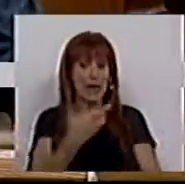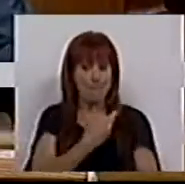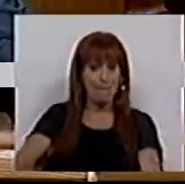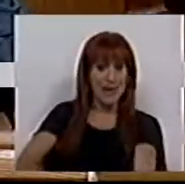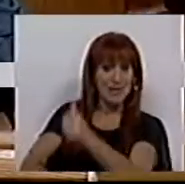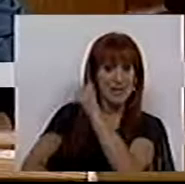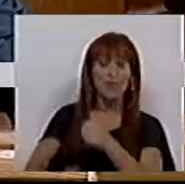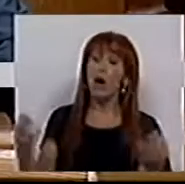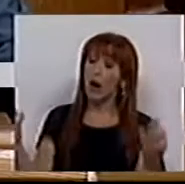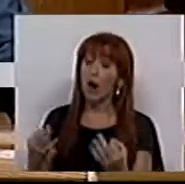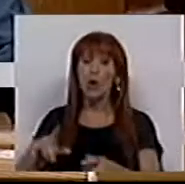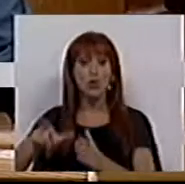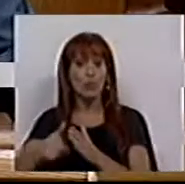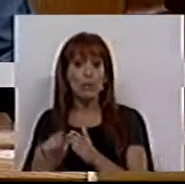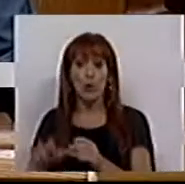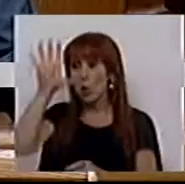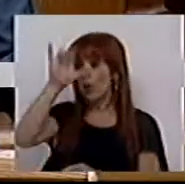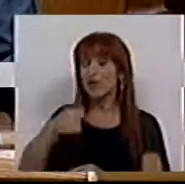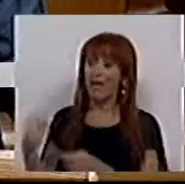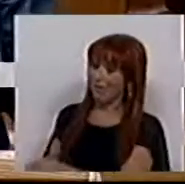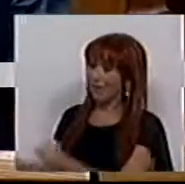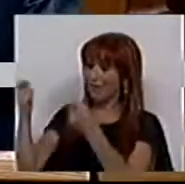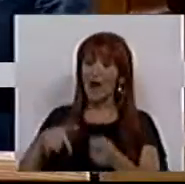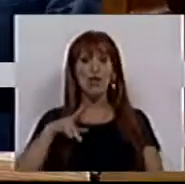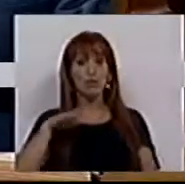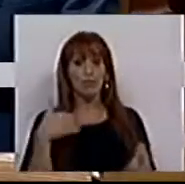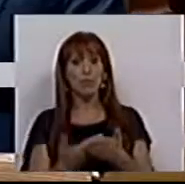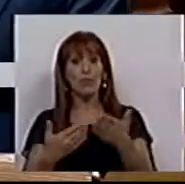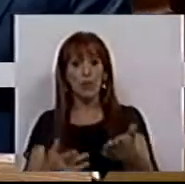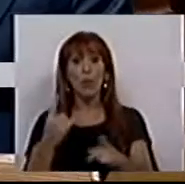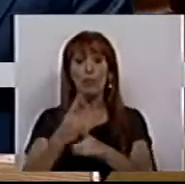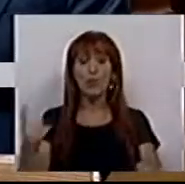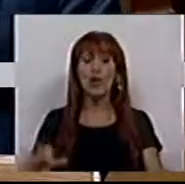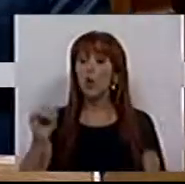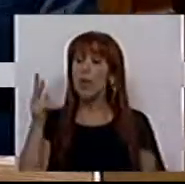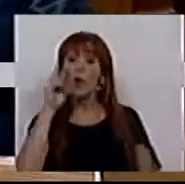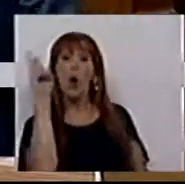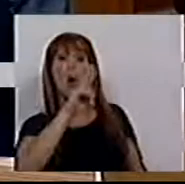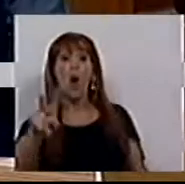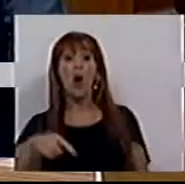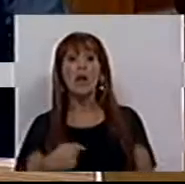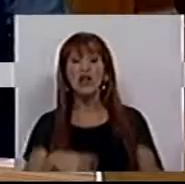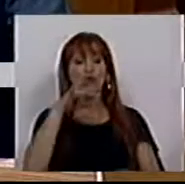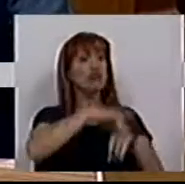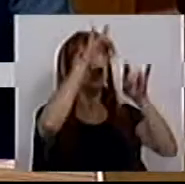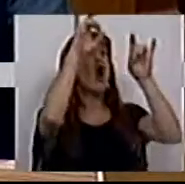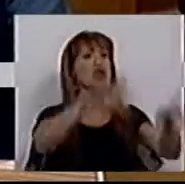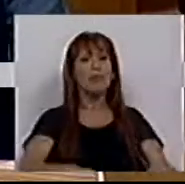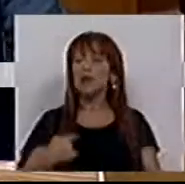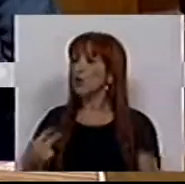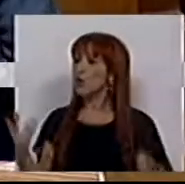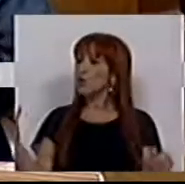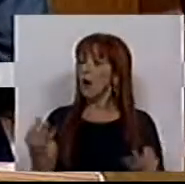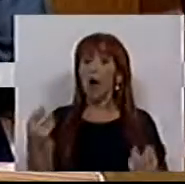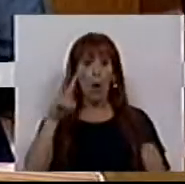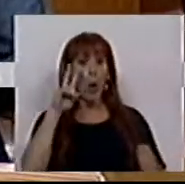passado é de facto o projeto que o Governo traz para o país. Porque quando olhamos para os hospitais, nós